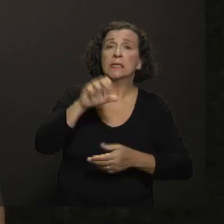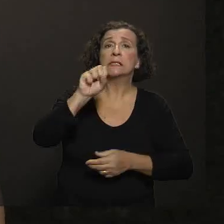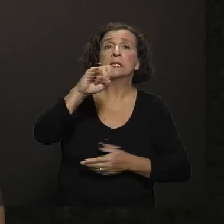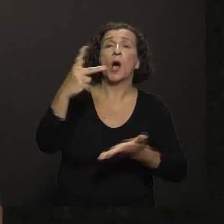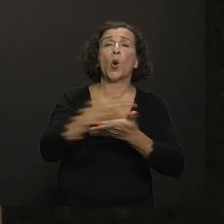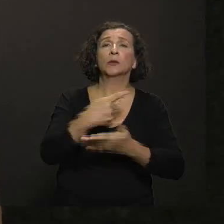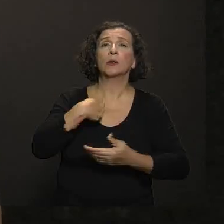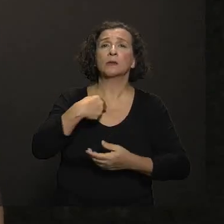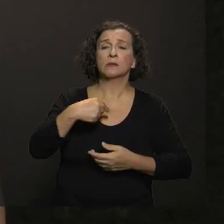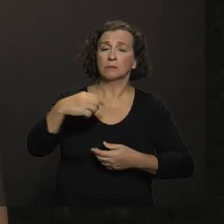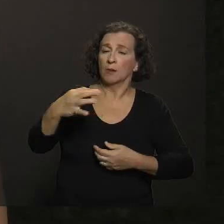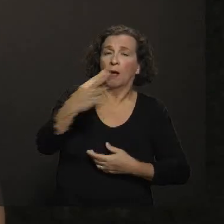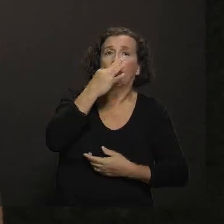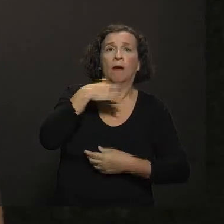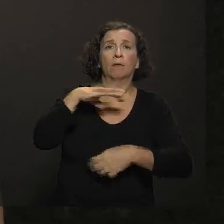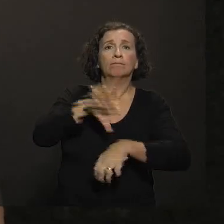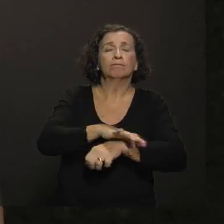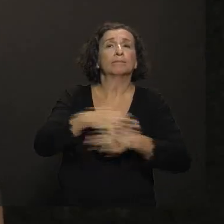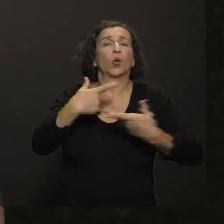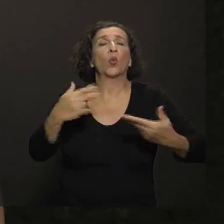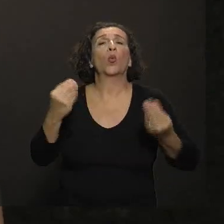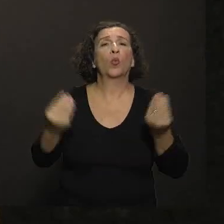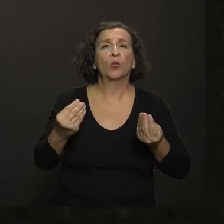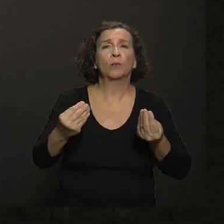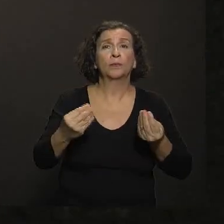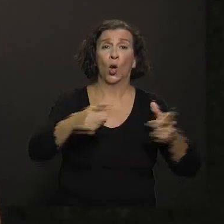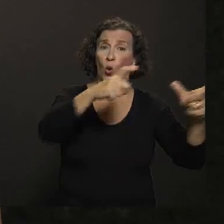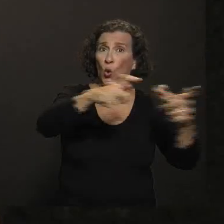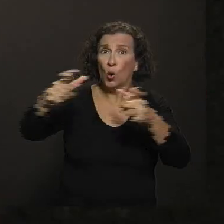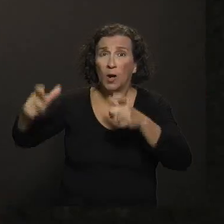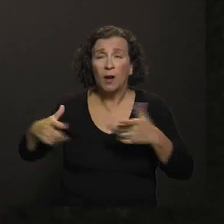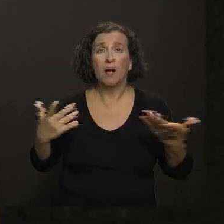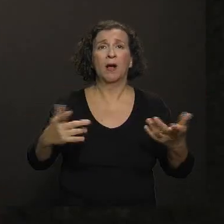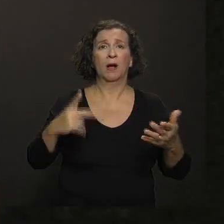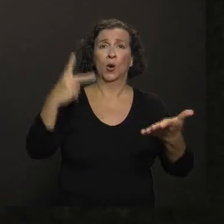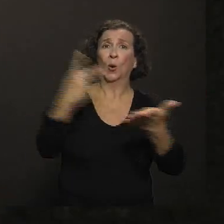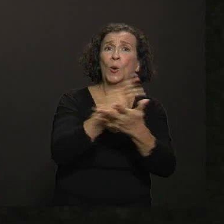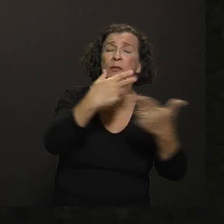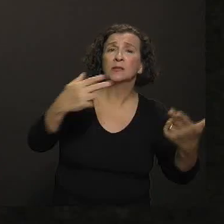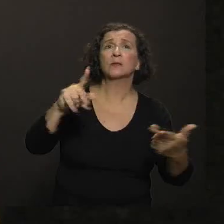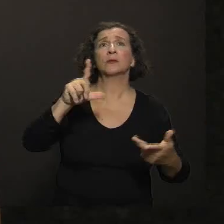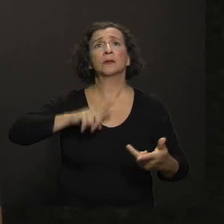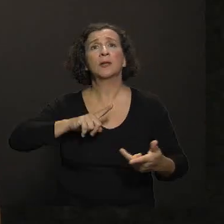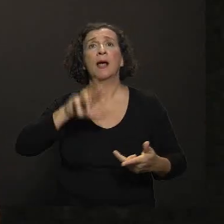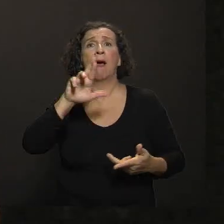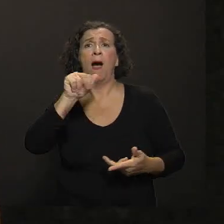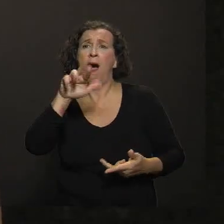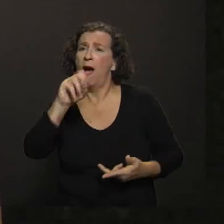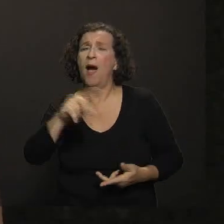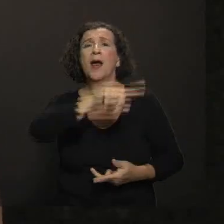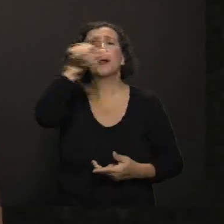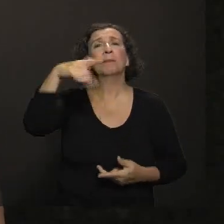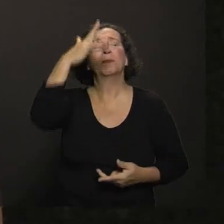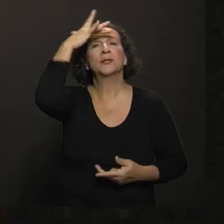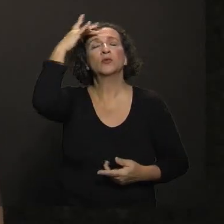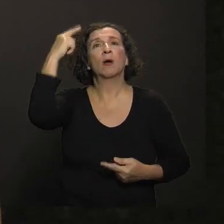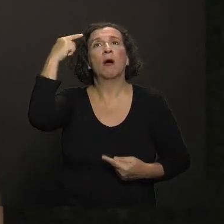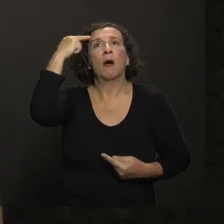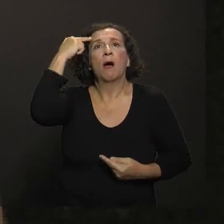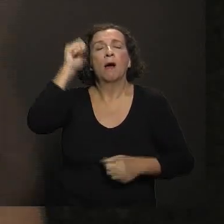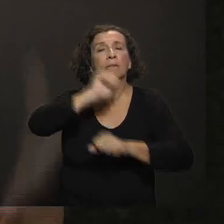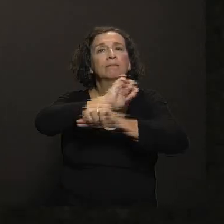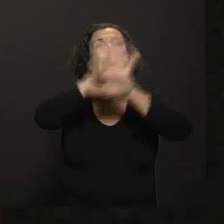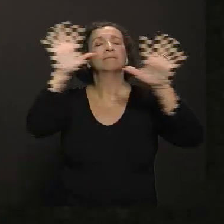espera da vacina? É dor local? Os eventos graves são raros? Então, tentar tirar o medo que essas pessoas têm de tomar